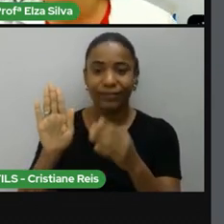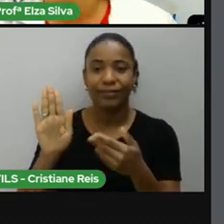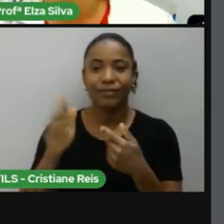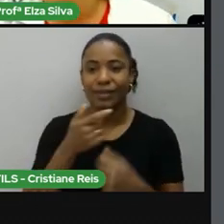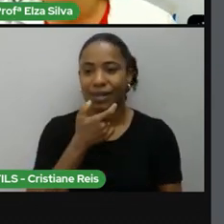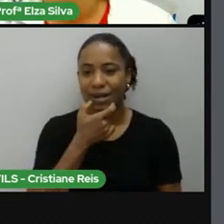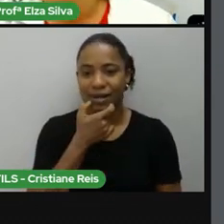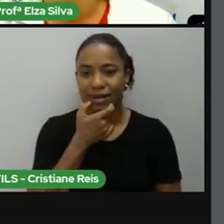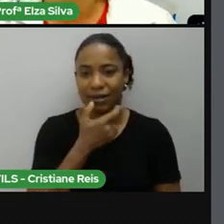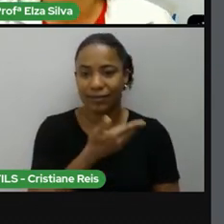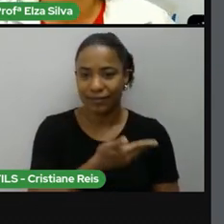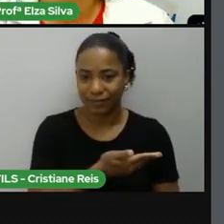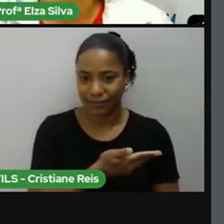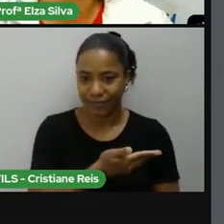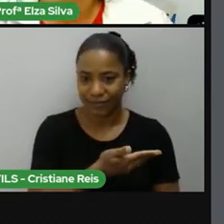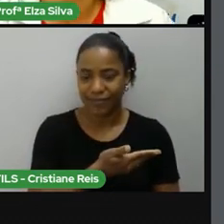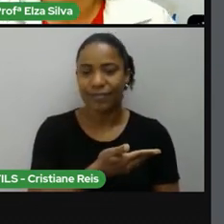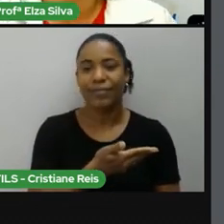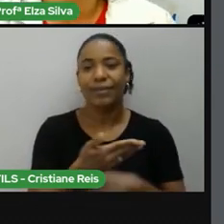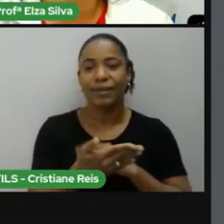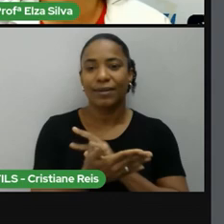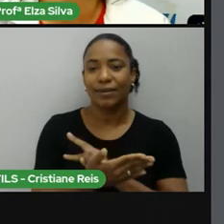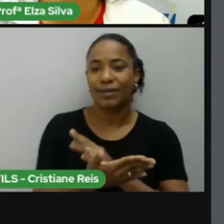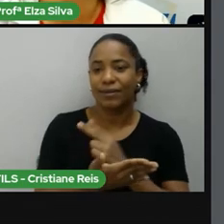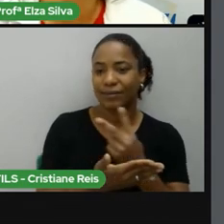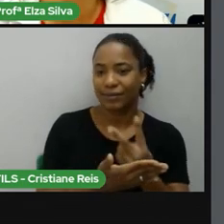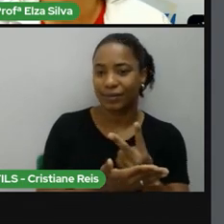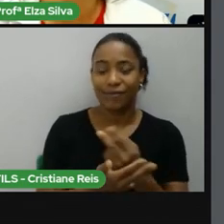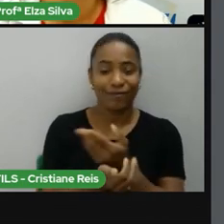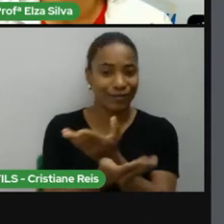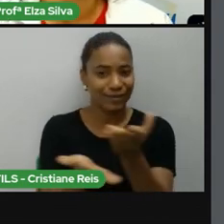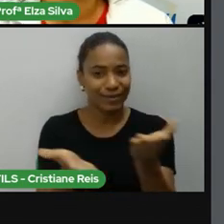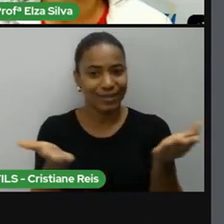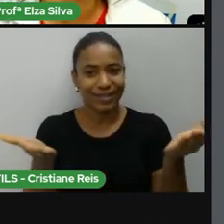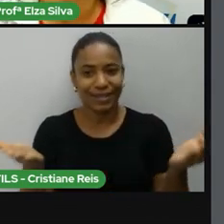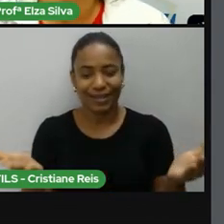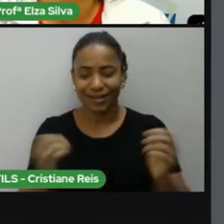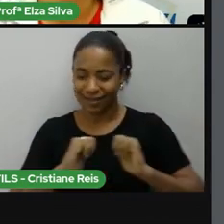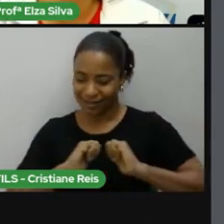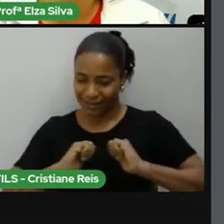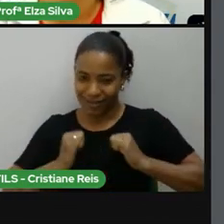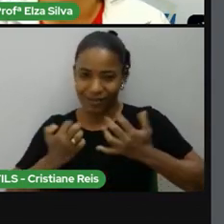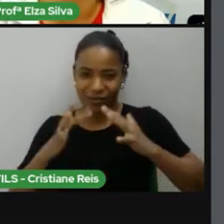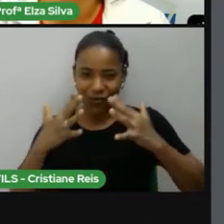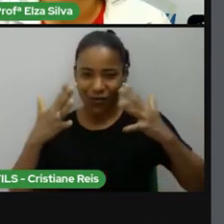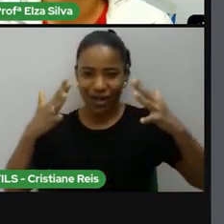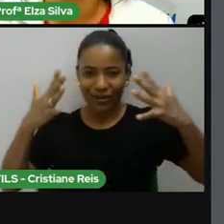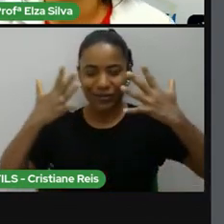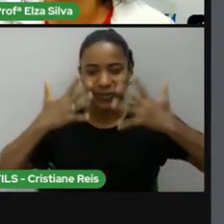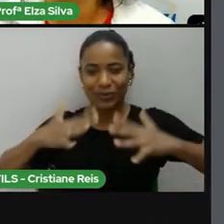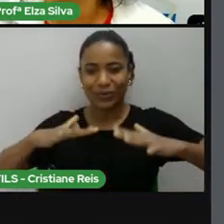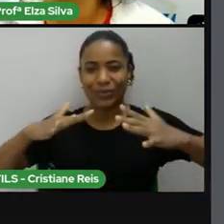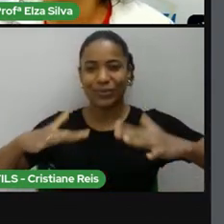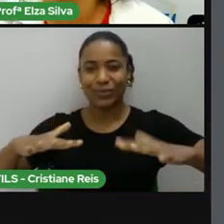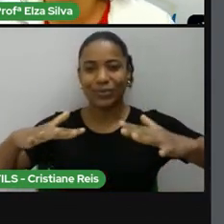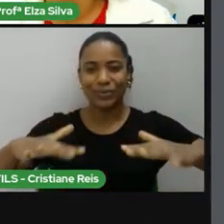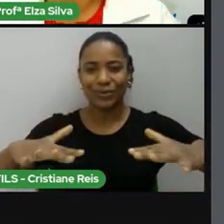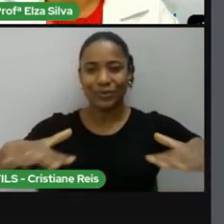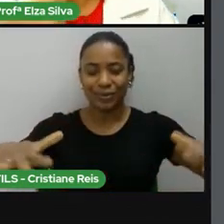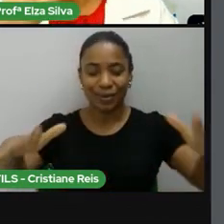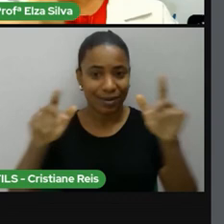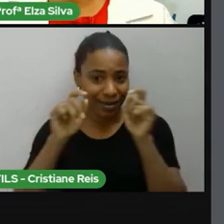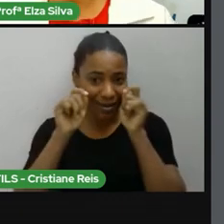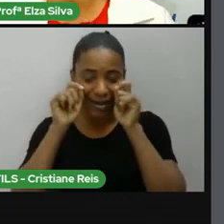Você é um mar de luz Open your eyes see you Abra seus olhos